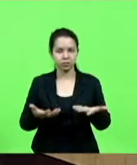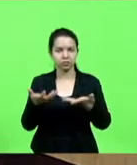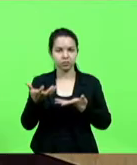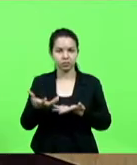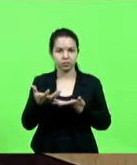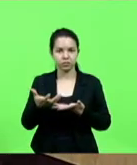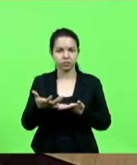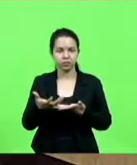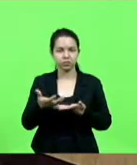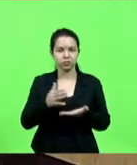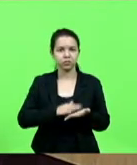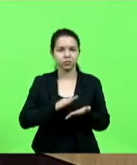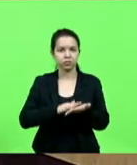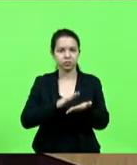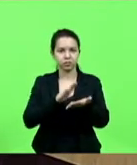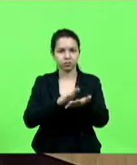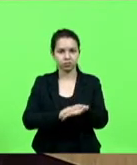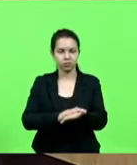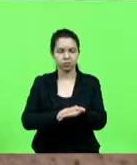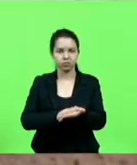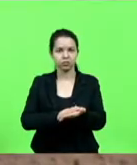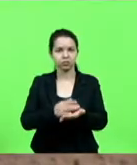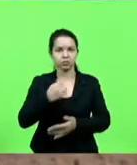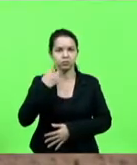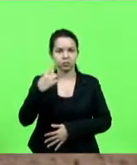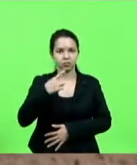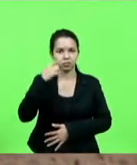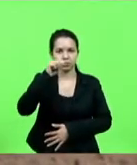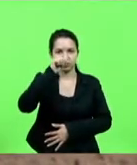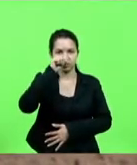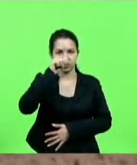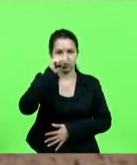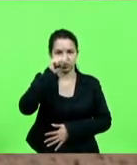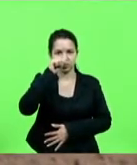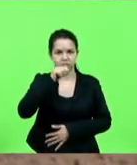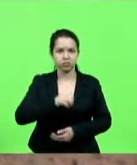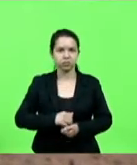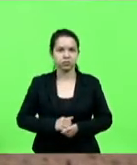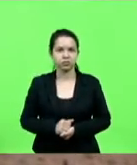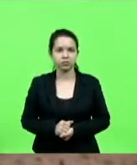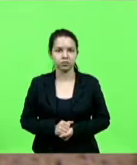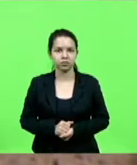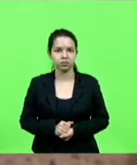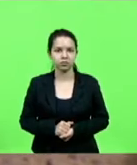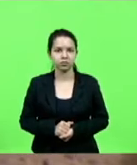parabenizar o deputado João Amin por mais essa intervenção